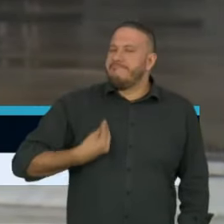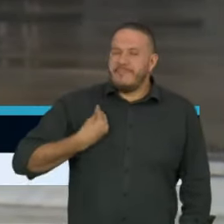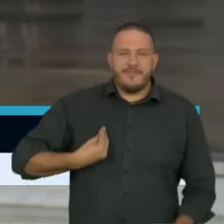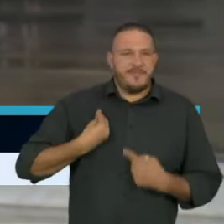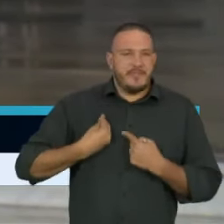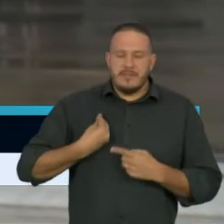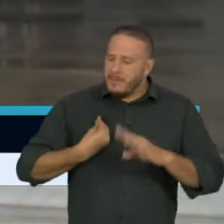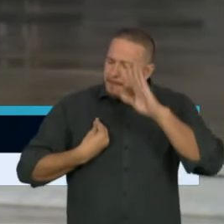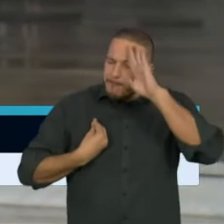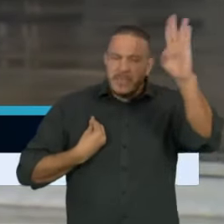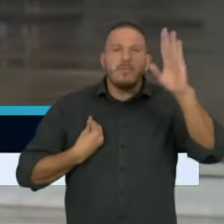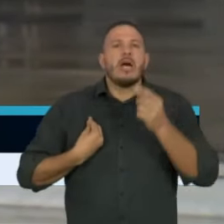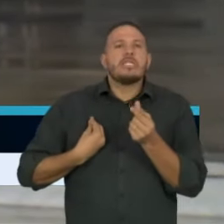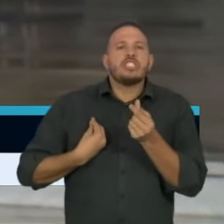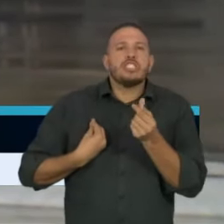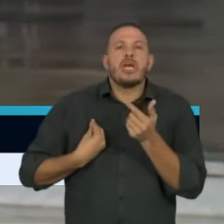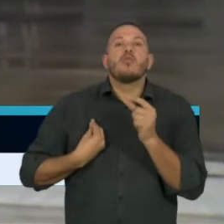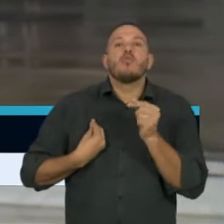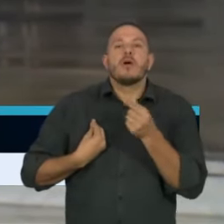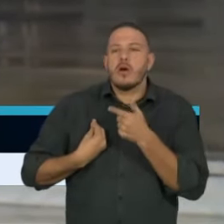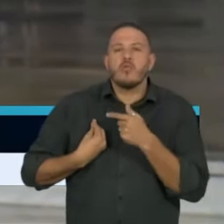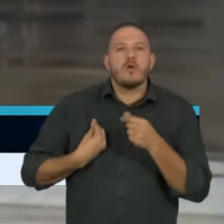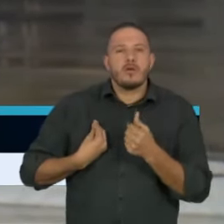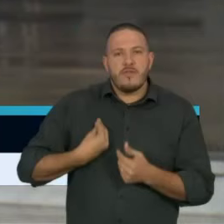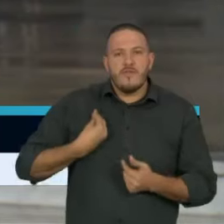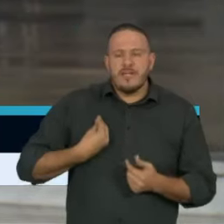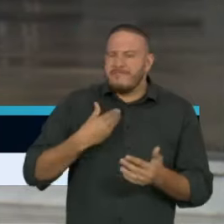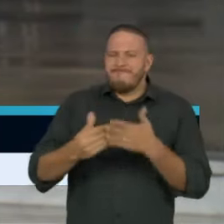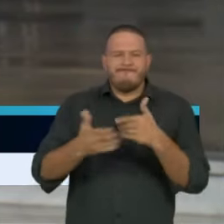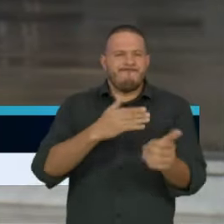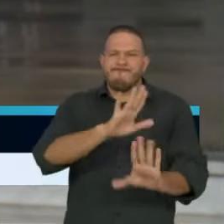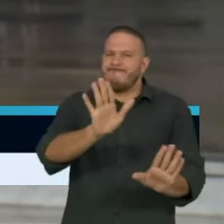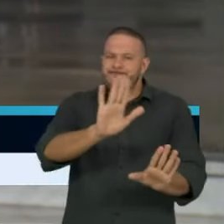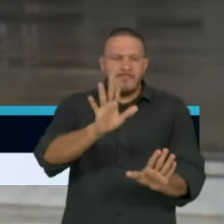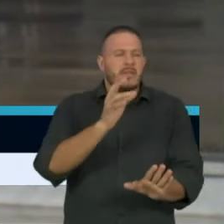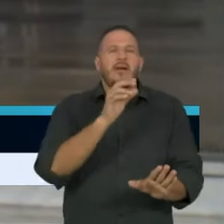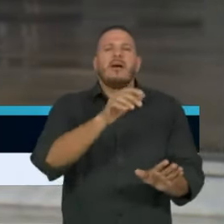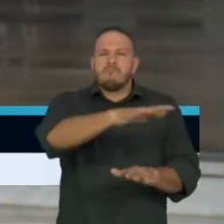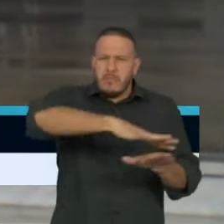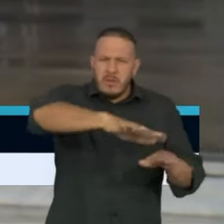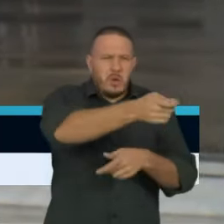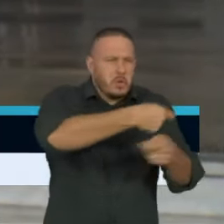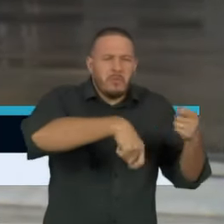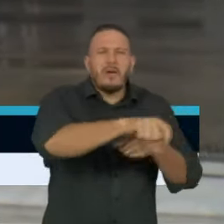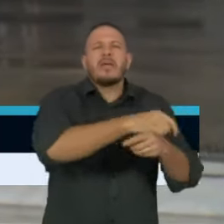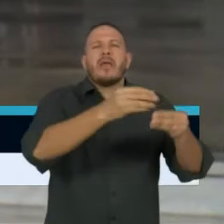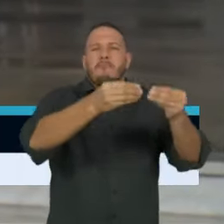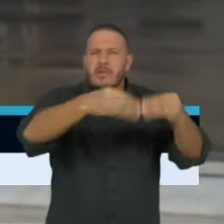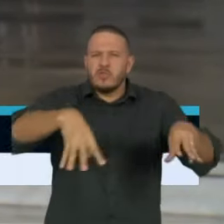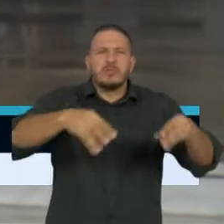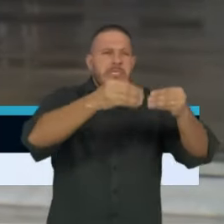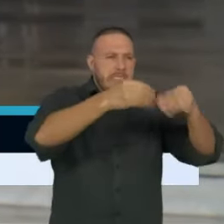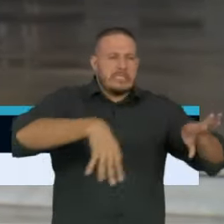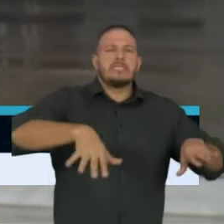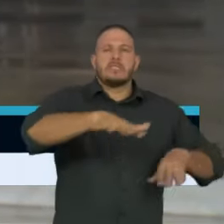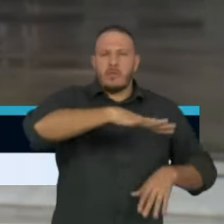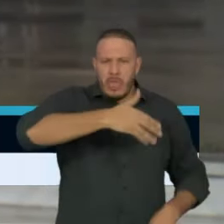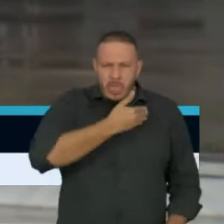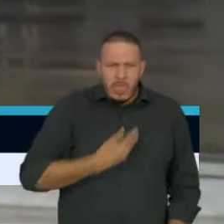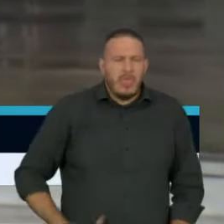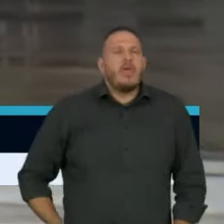Por mais que se fale em prejuízos econômicos, para o setor produtivo e também para o poder público,